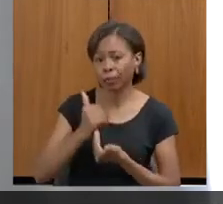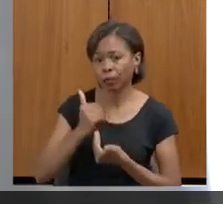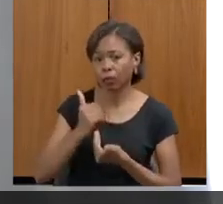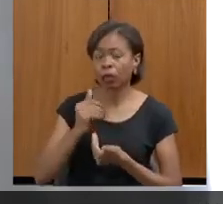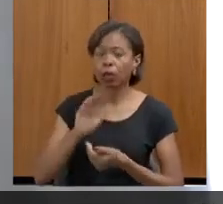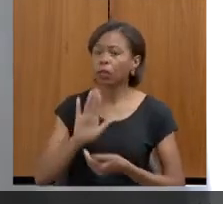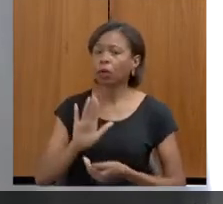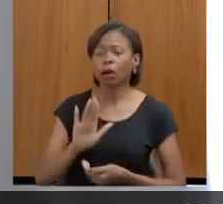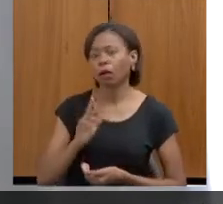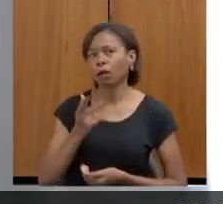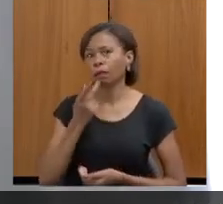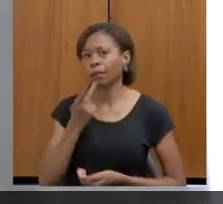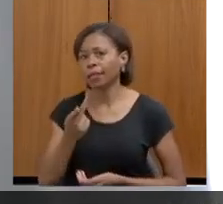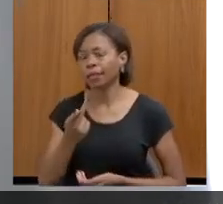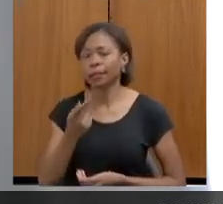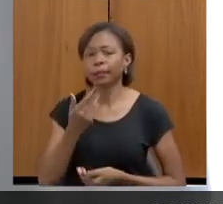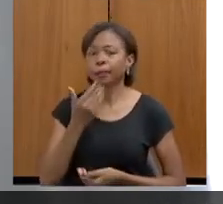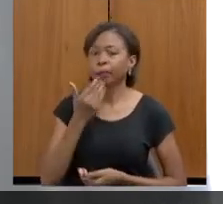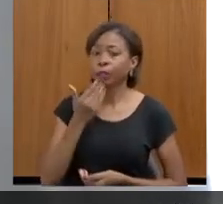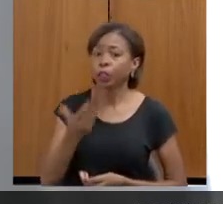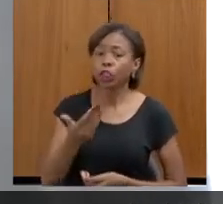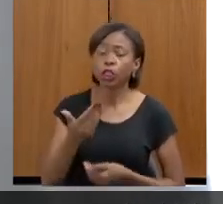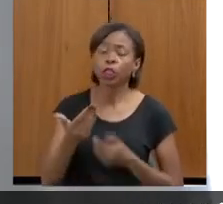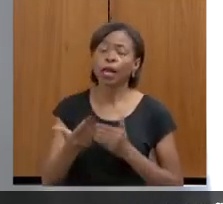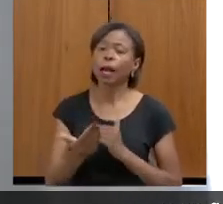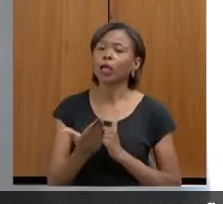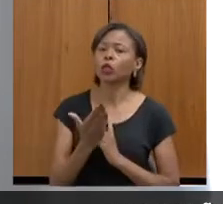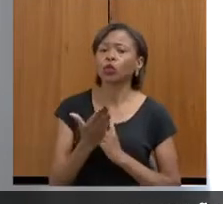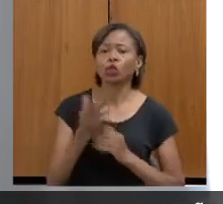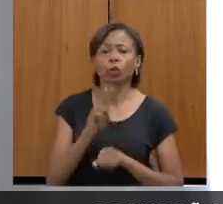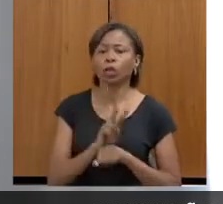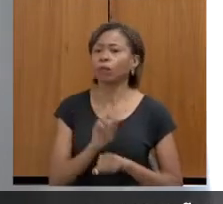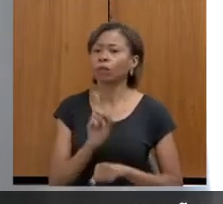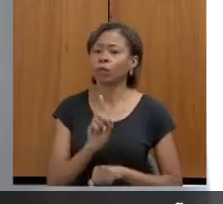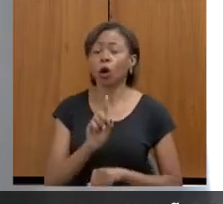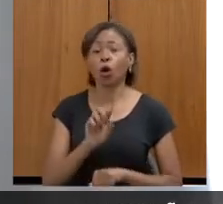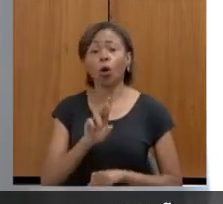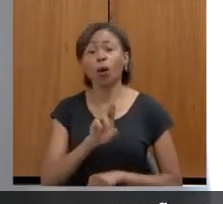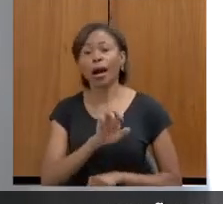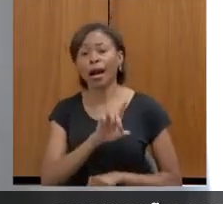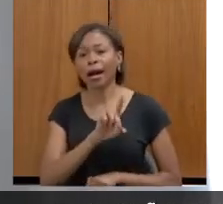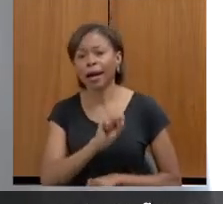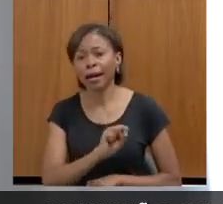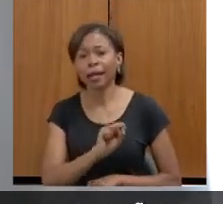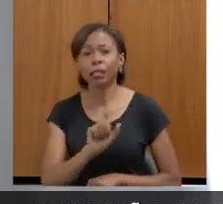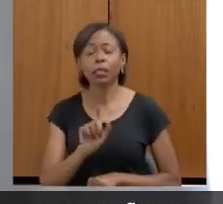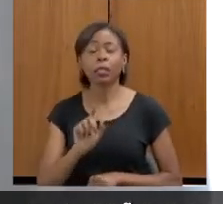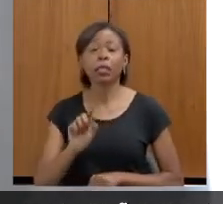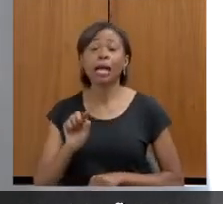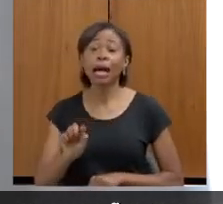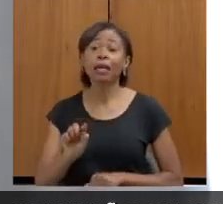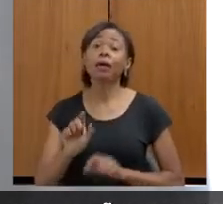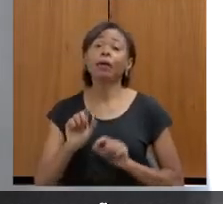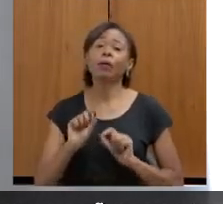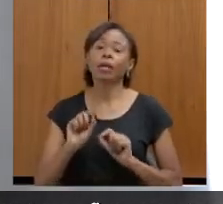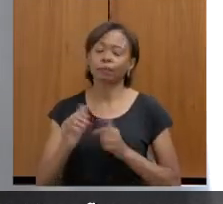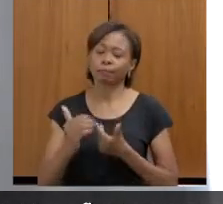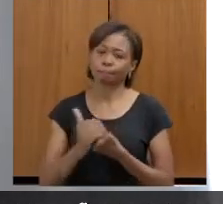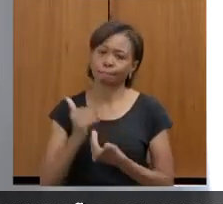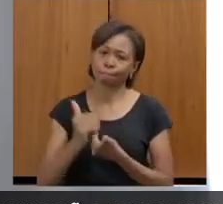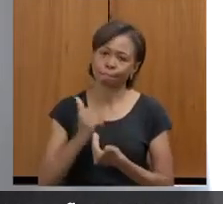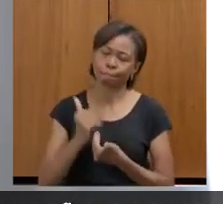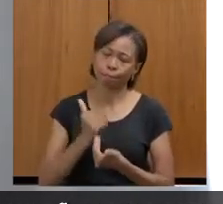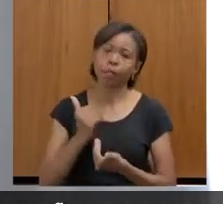requerimento de medida protetiva ou fazer o REDS. Então, a gente faz esse atendimento de orientação e direcionamento a outros órgãos da rede de